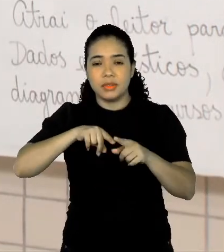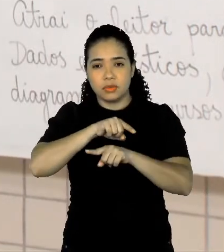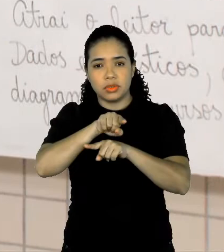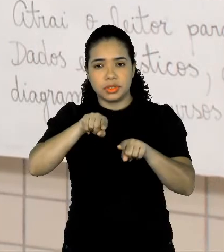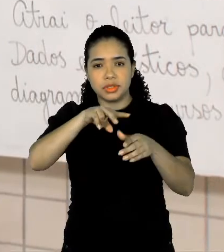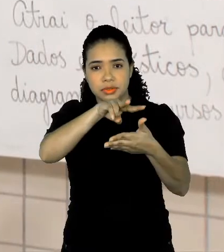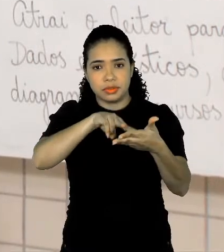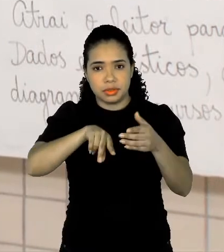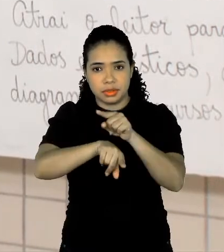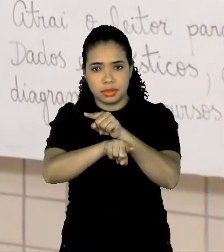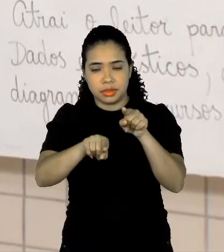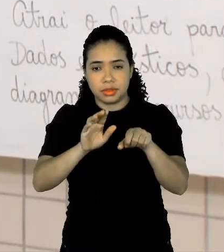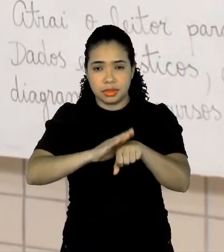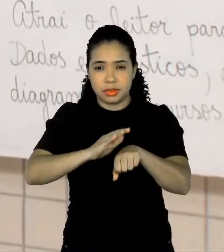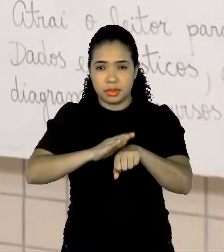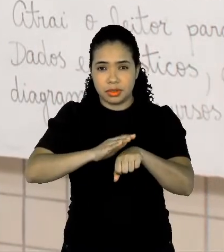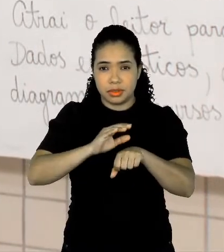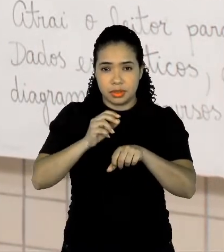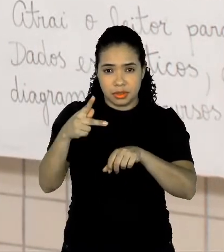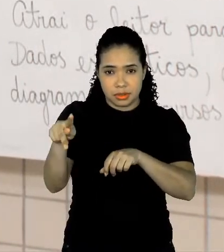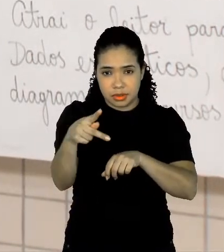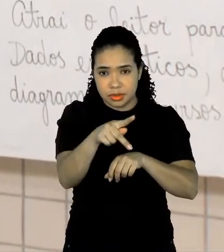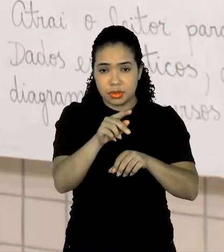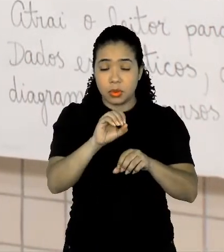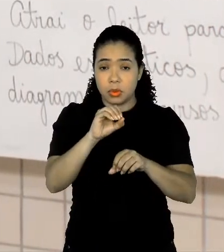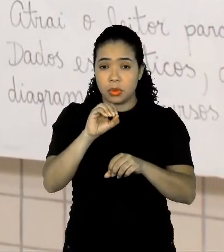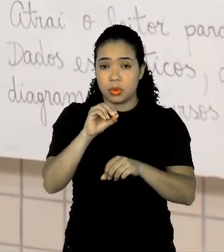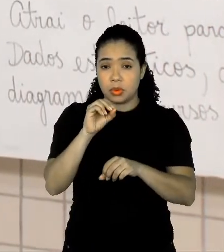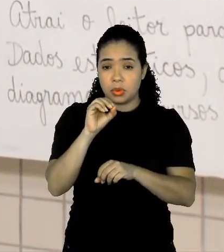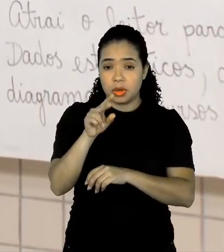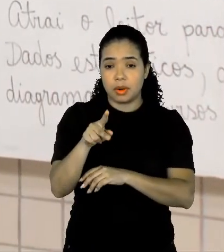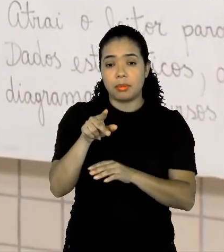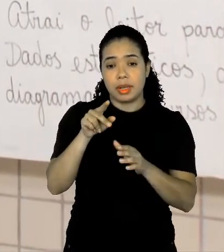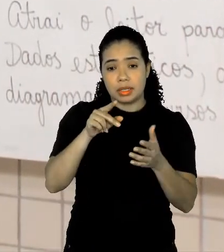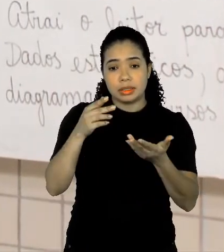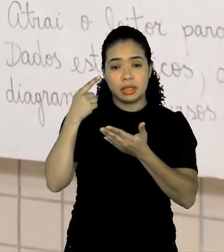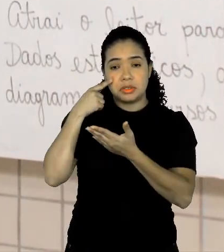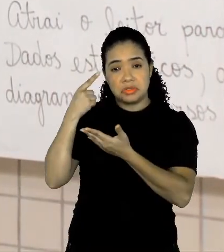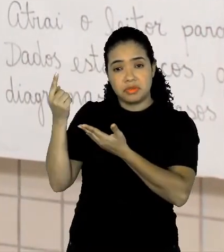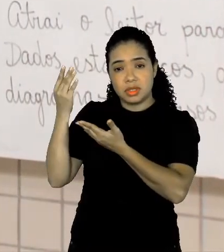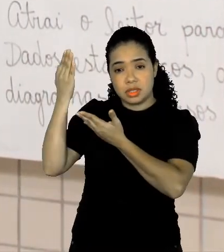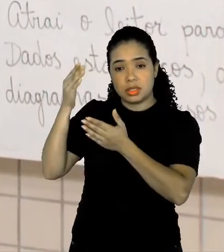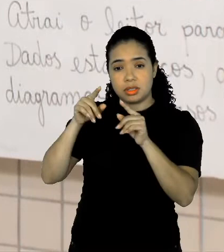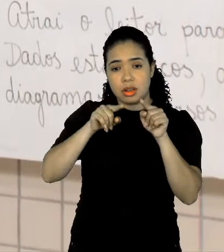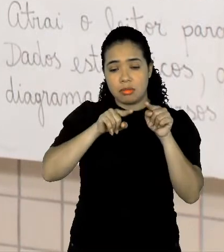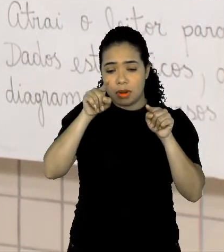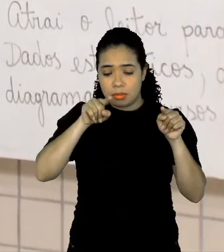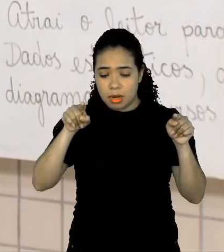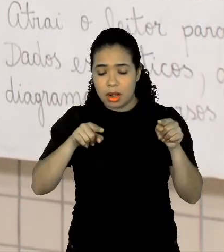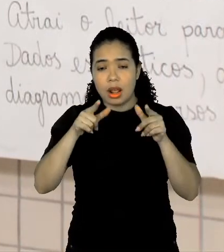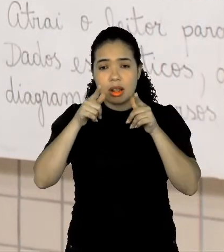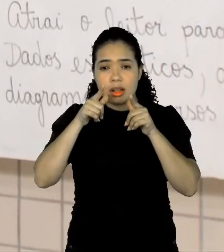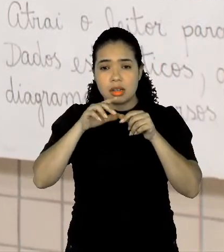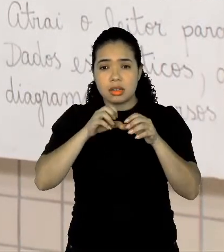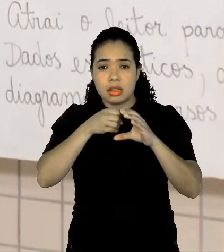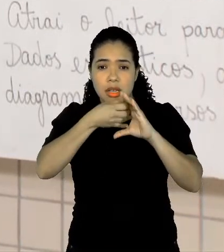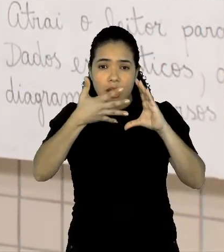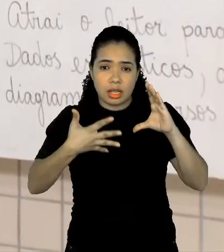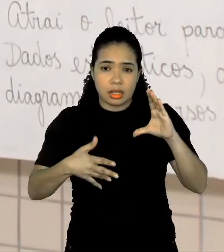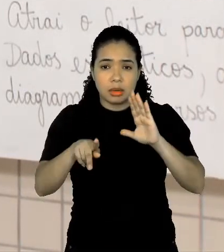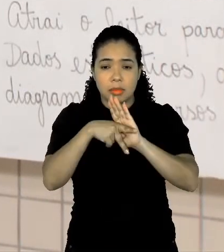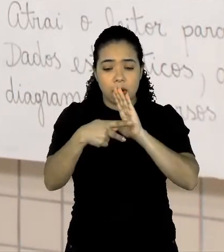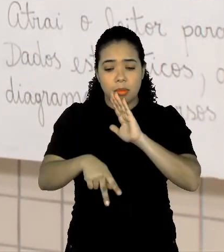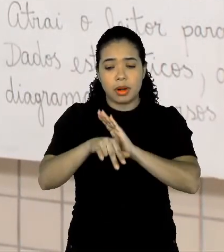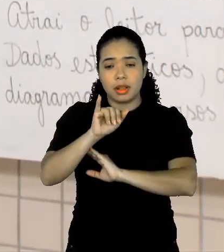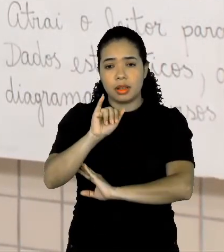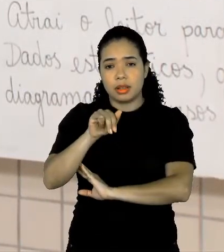está bem claro. Vocês só vão lembrar que o infográfico, ele tem essa característica de trabalhar a linguagem verbal e não verbal ao